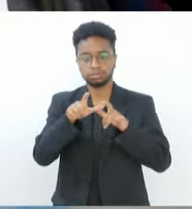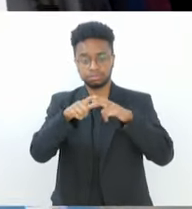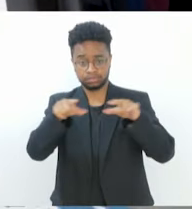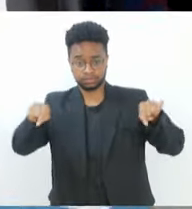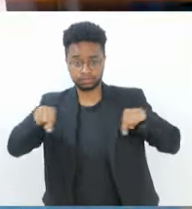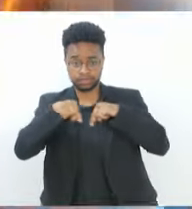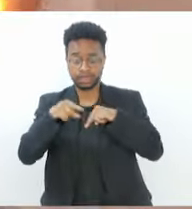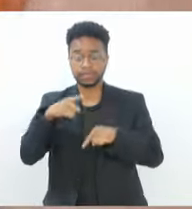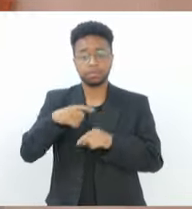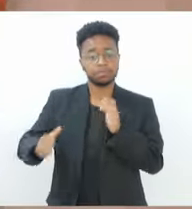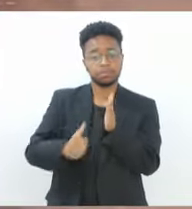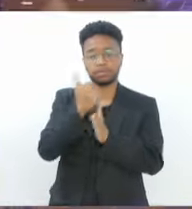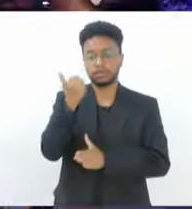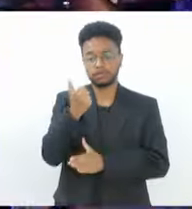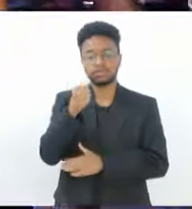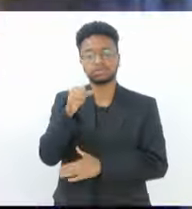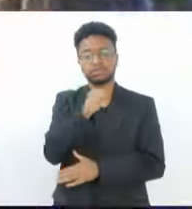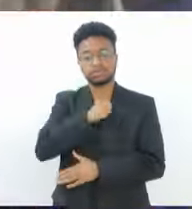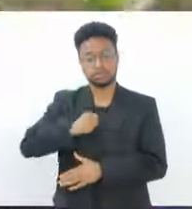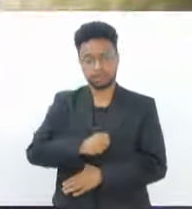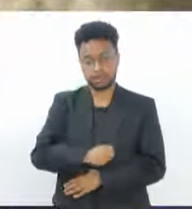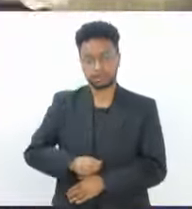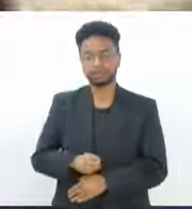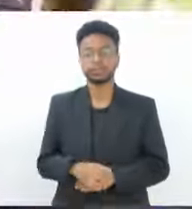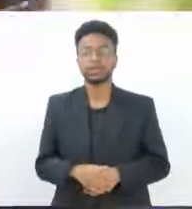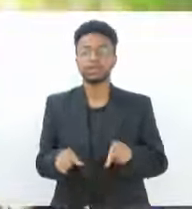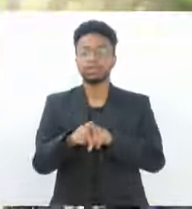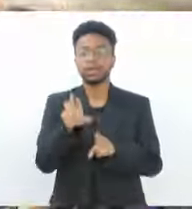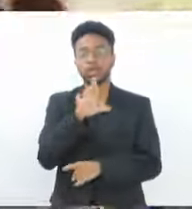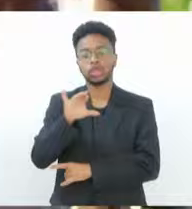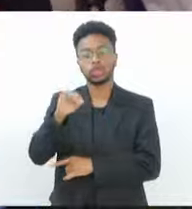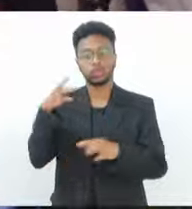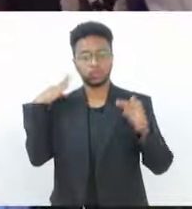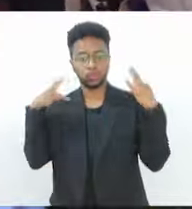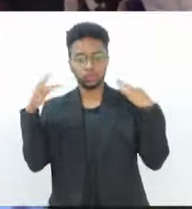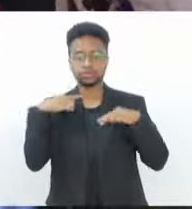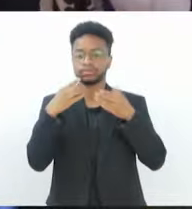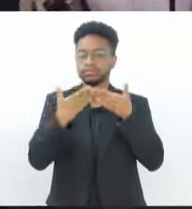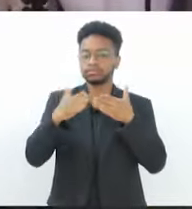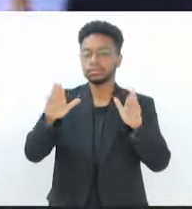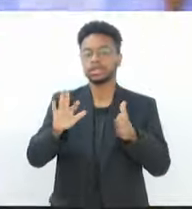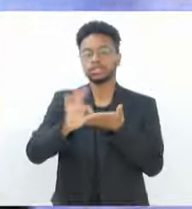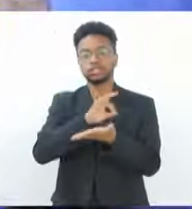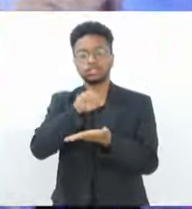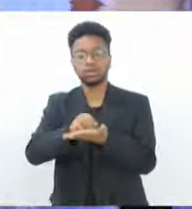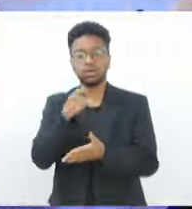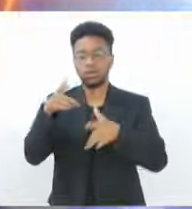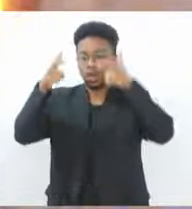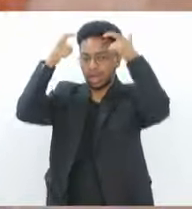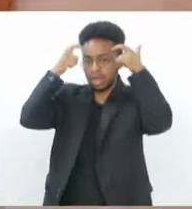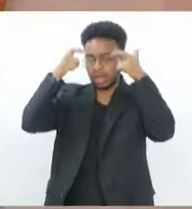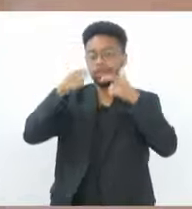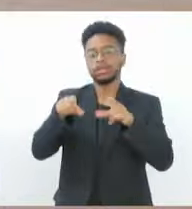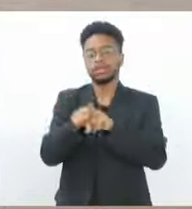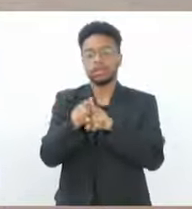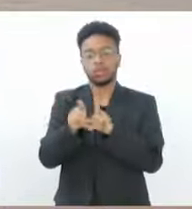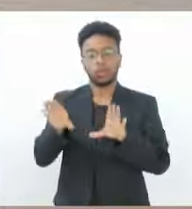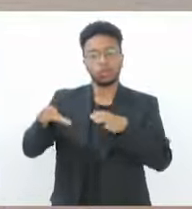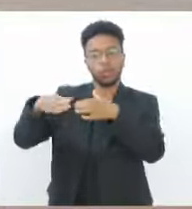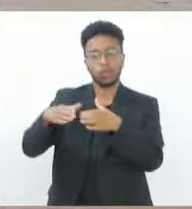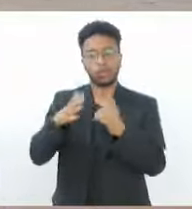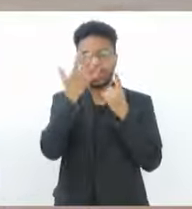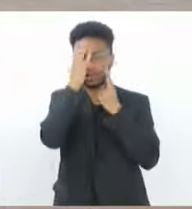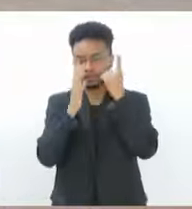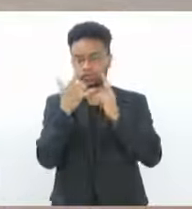Senai Sese. Rio Tour abre inscrições para o Rei Momo e Corte do Carnaval de 2025. Remada